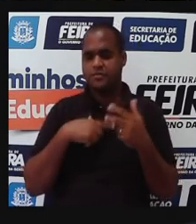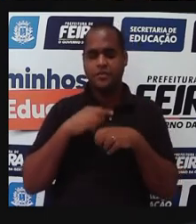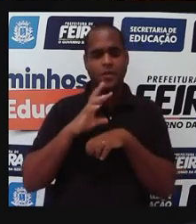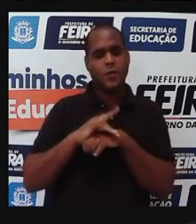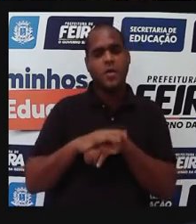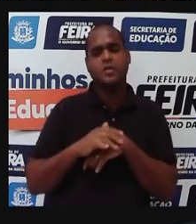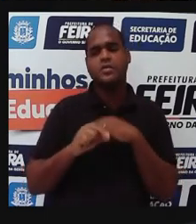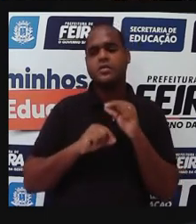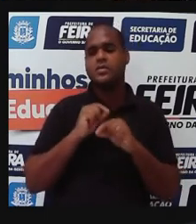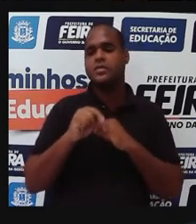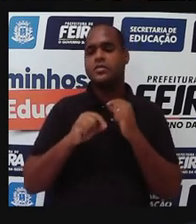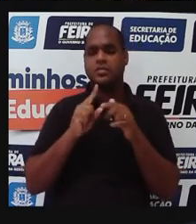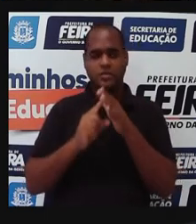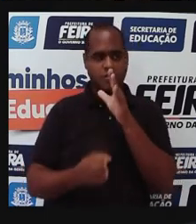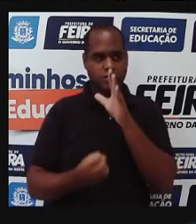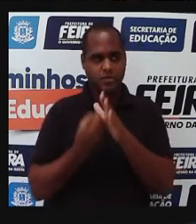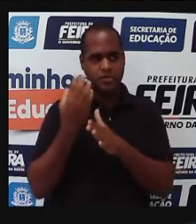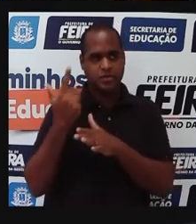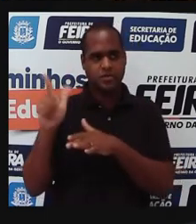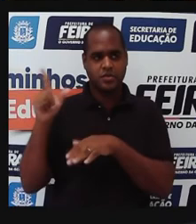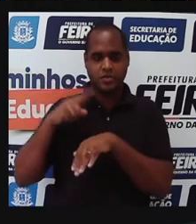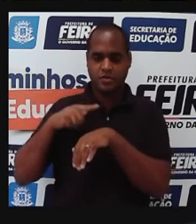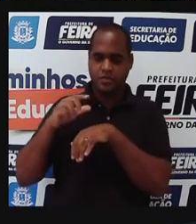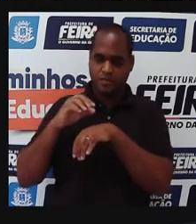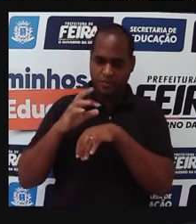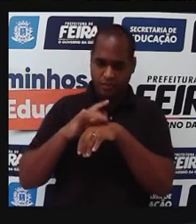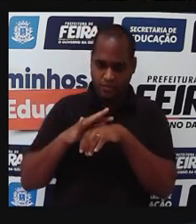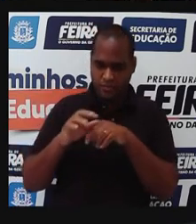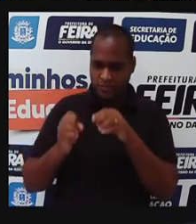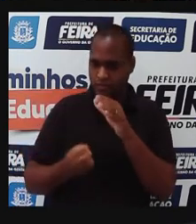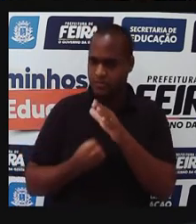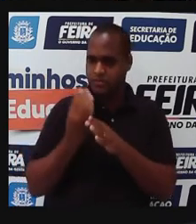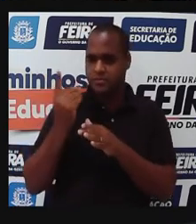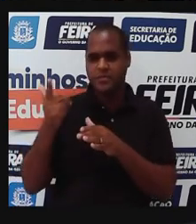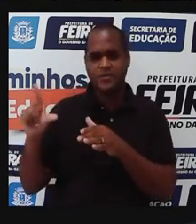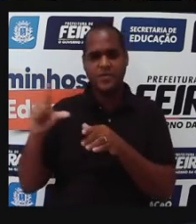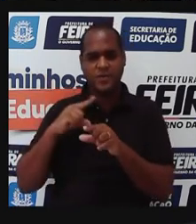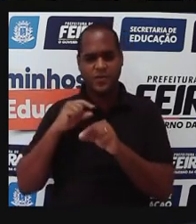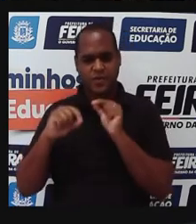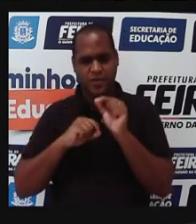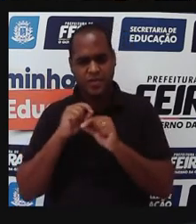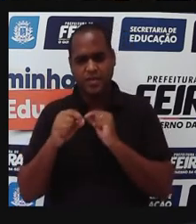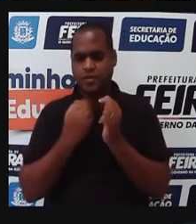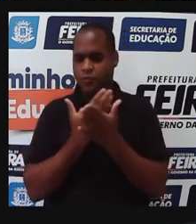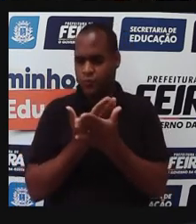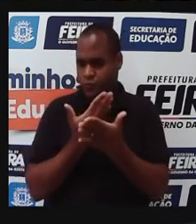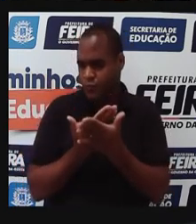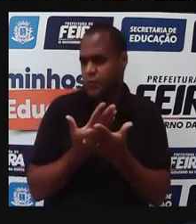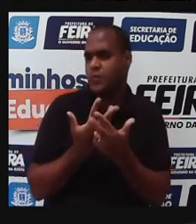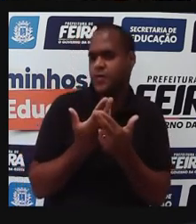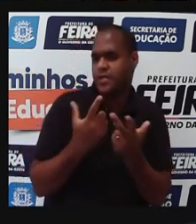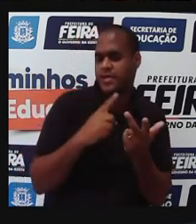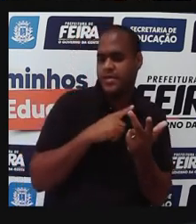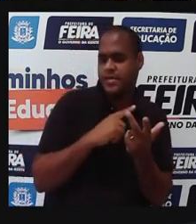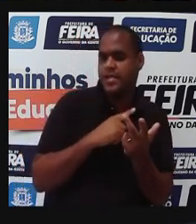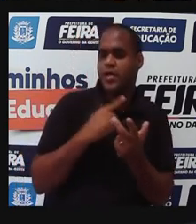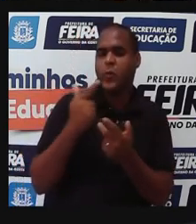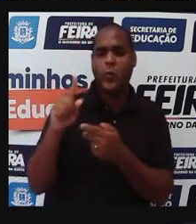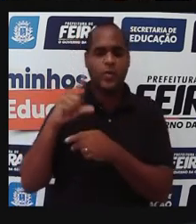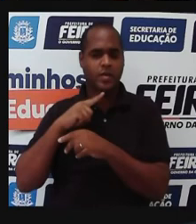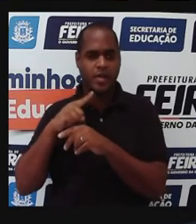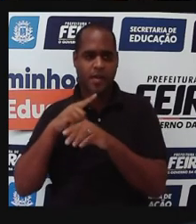doenças emergentes surgem, ou essas doenças reemergentes surgem? Existem alguns estudos, né, e algumas